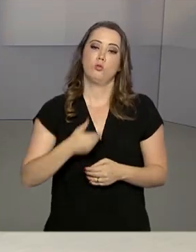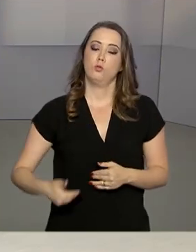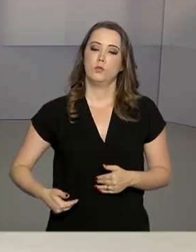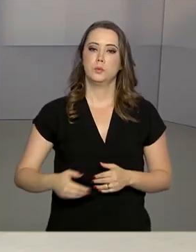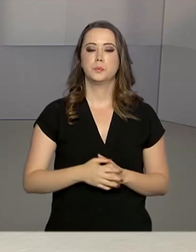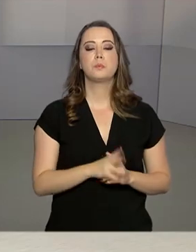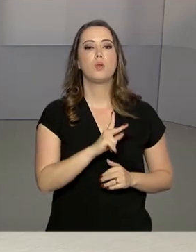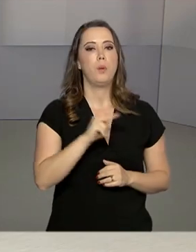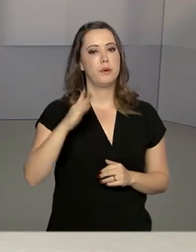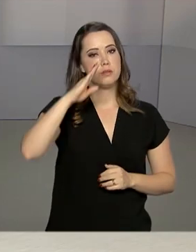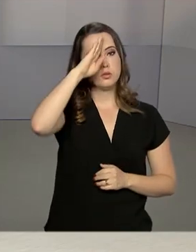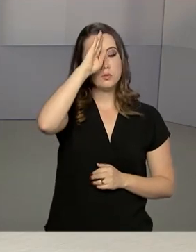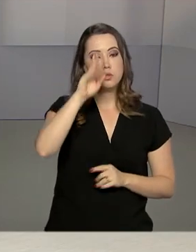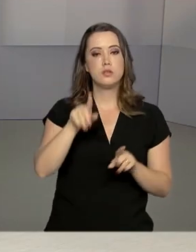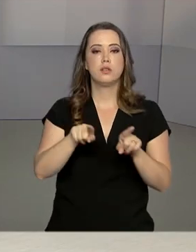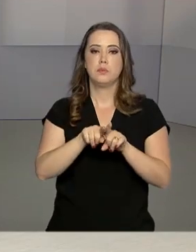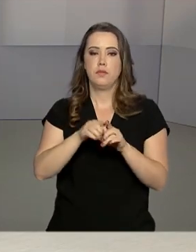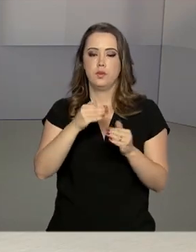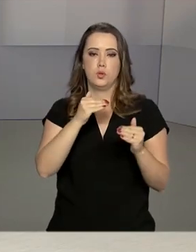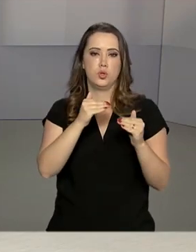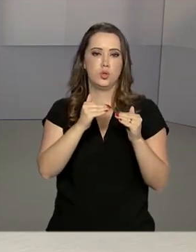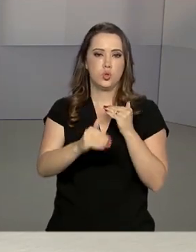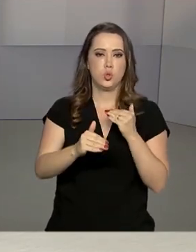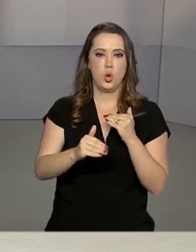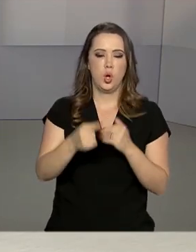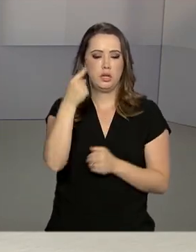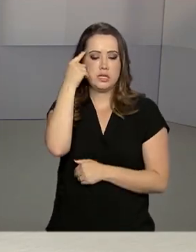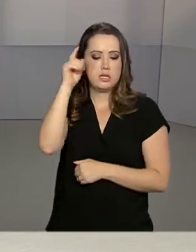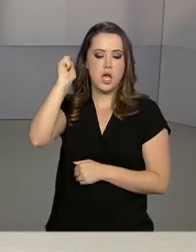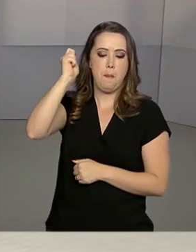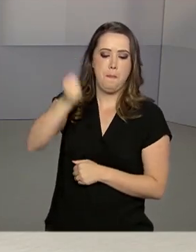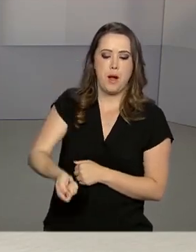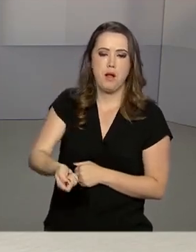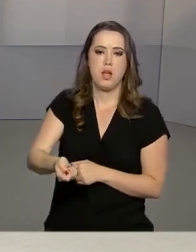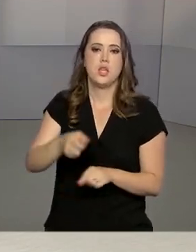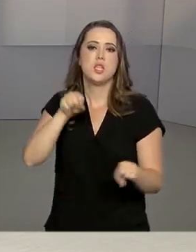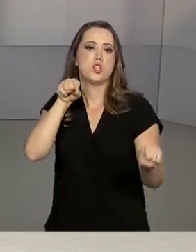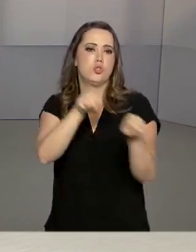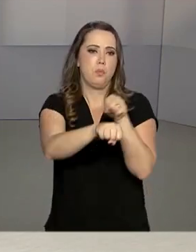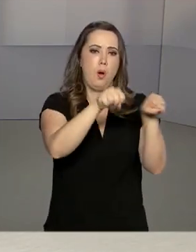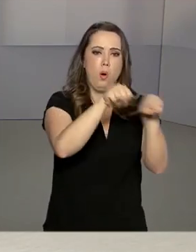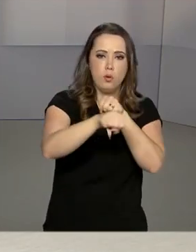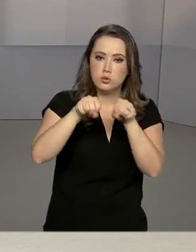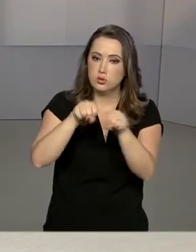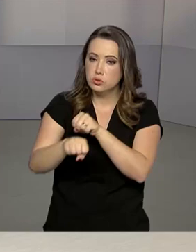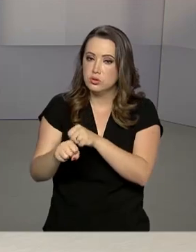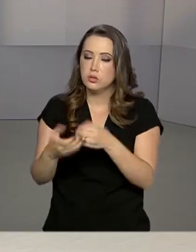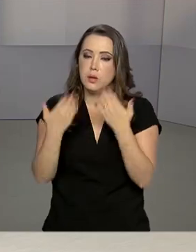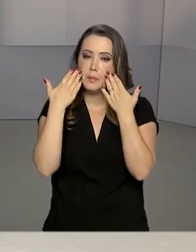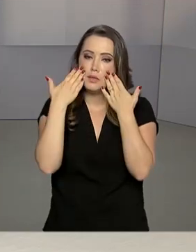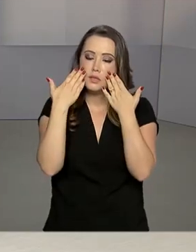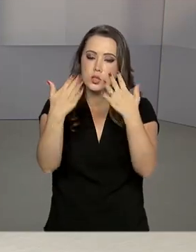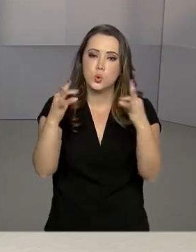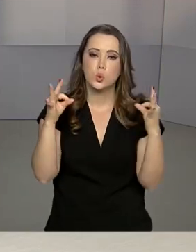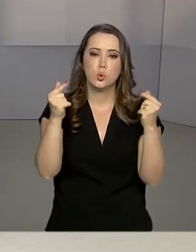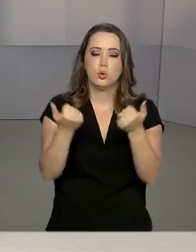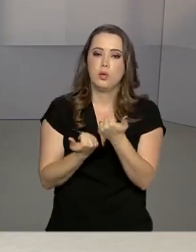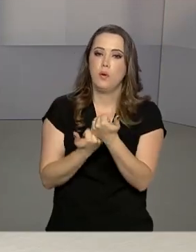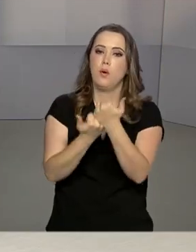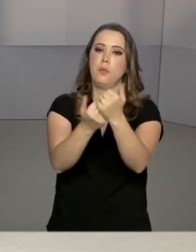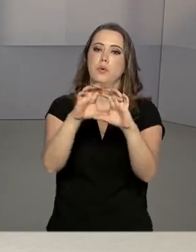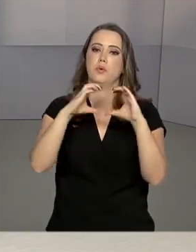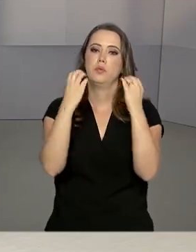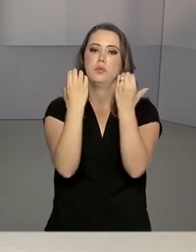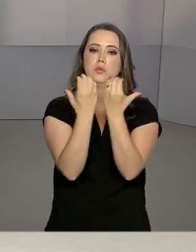Bolsonaro também manifestou repúdio às ideologias totalitárias e genocidas e expressou total e irrestrito apoio à